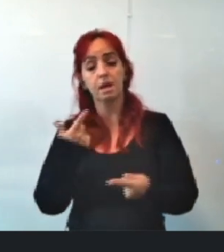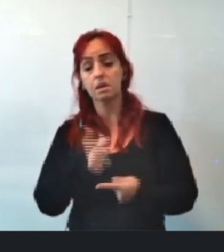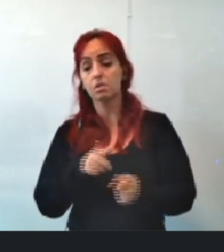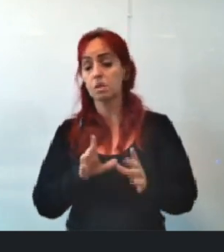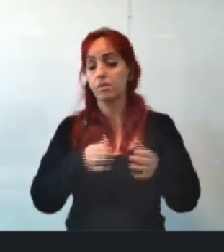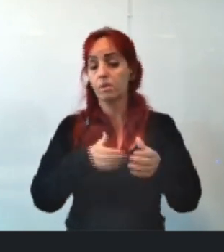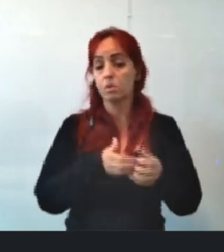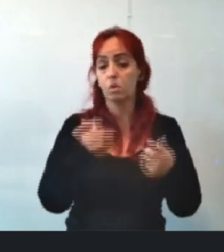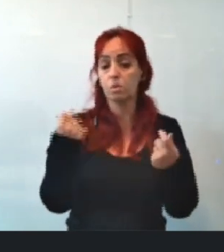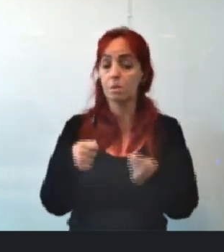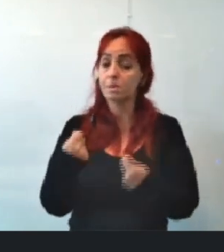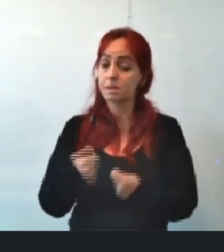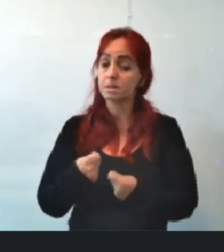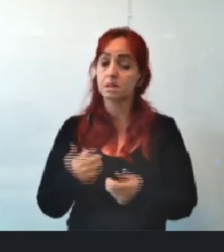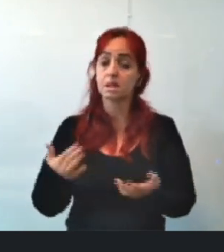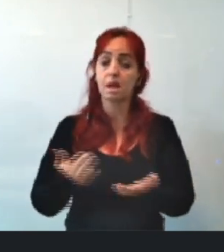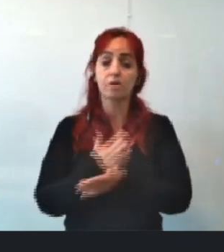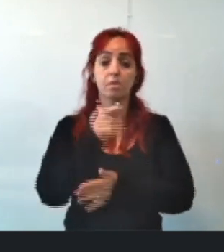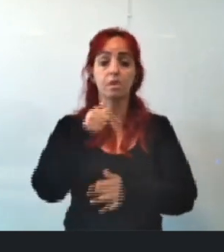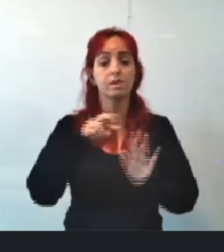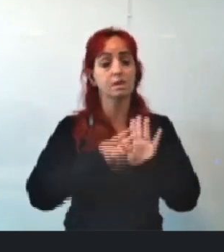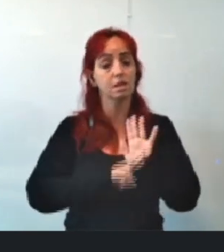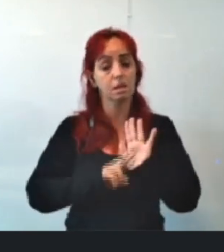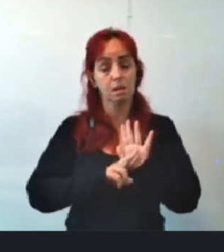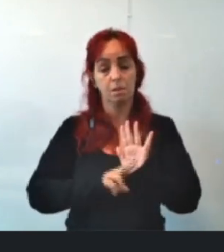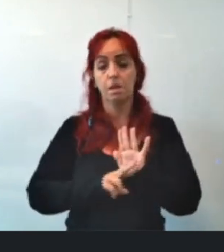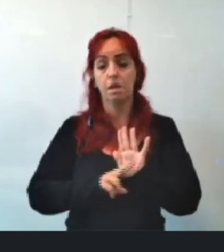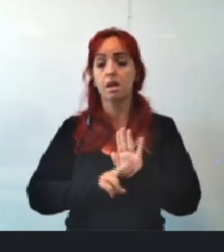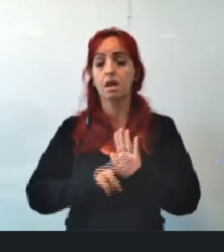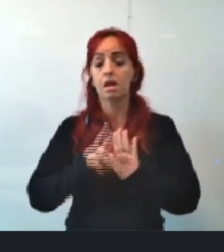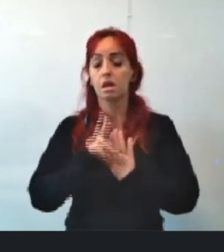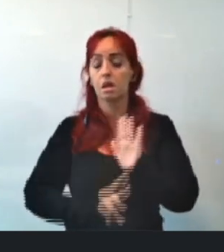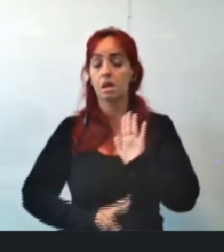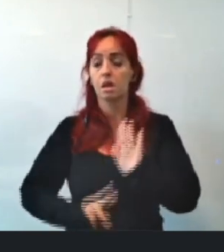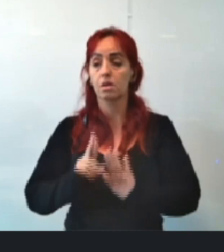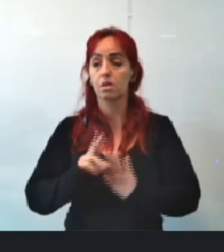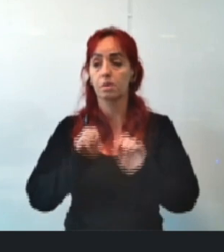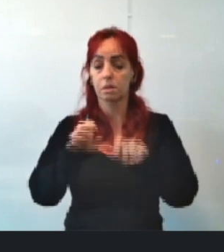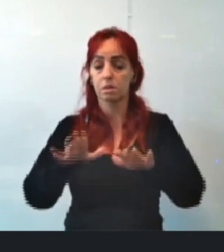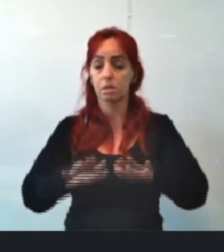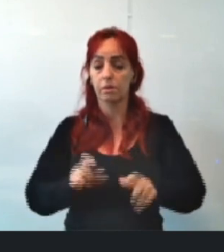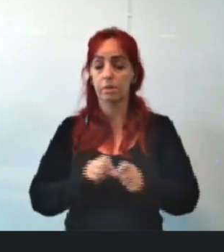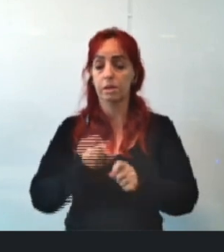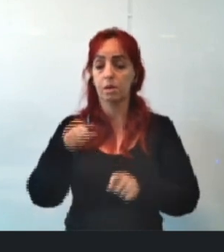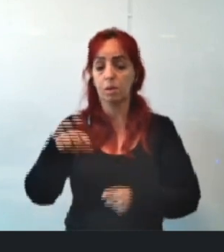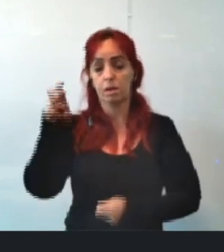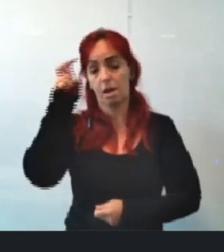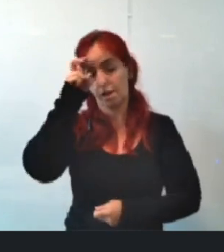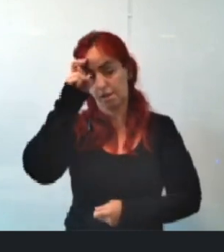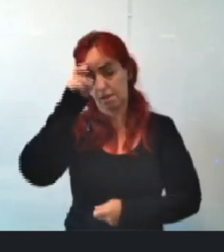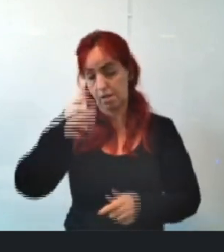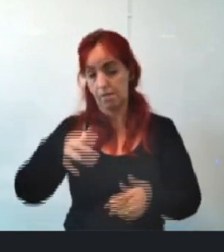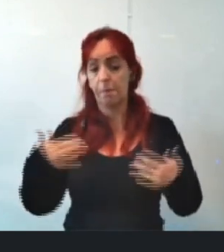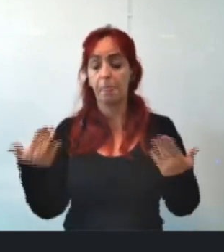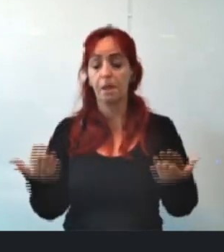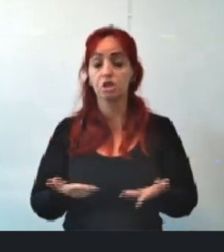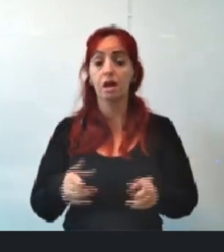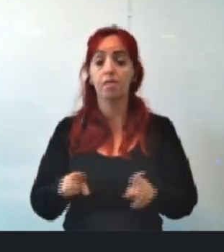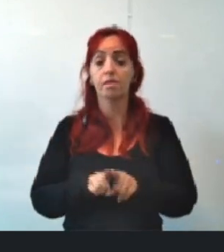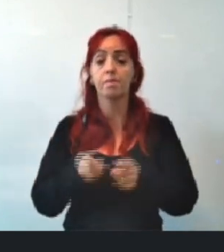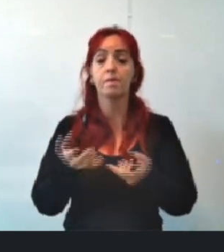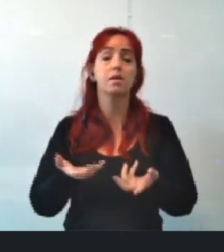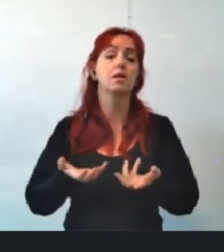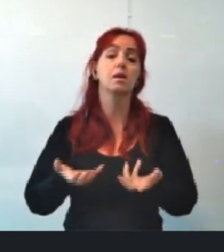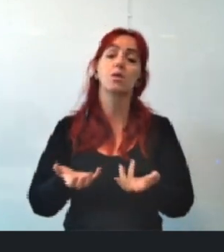precisava aprovar esse requerimento para que a audiência pública fosse feita agora na quinta, né? E já, presidente, eu